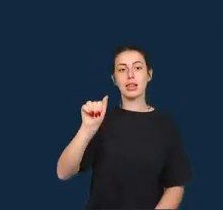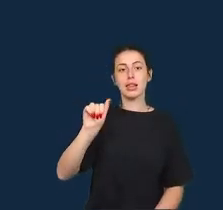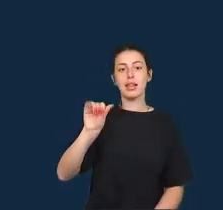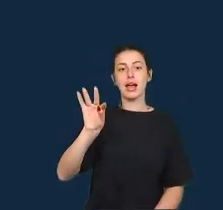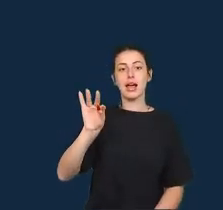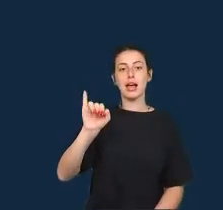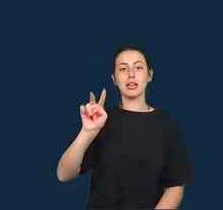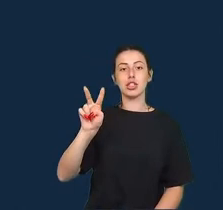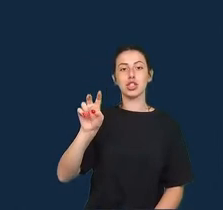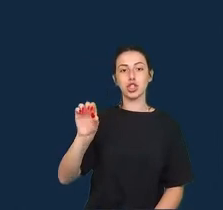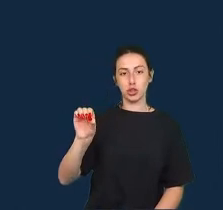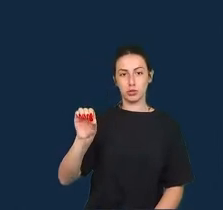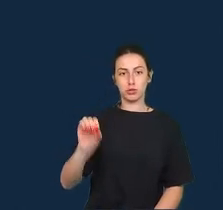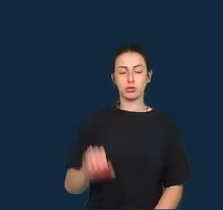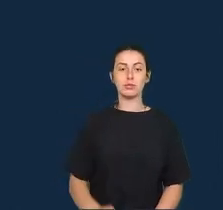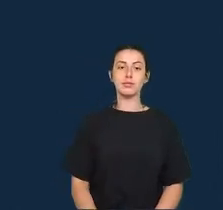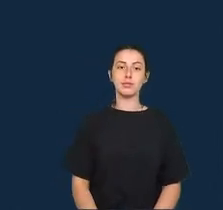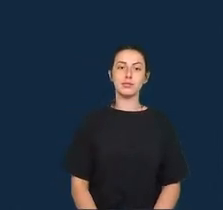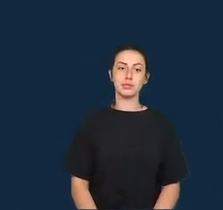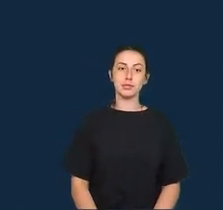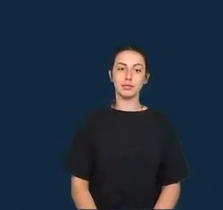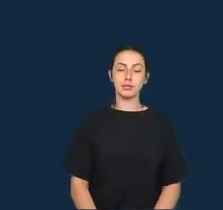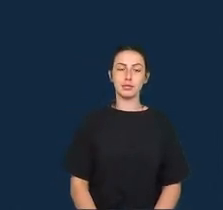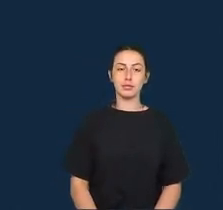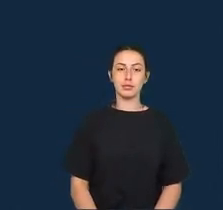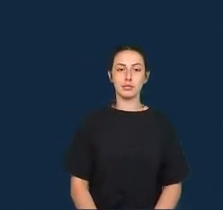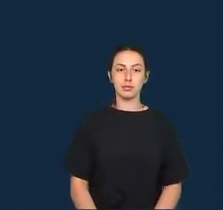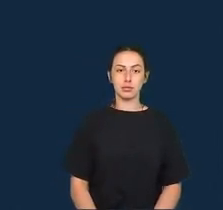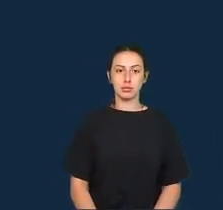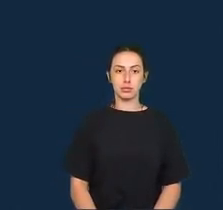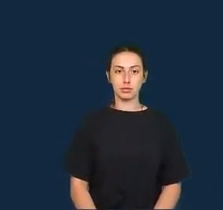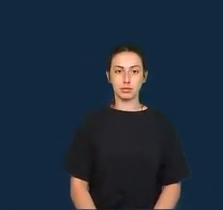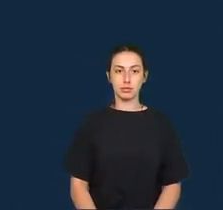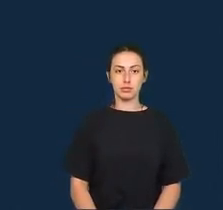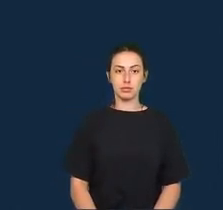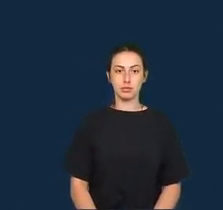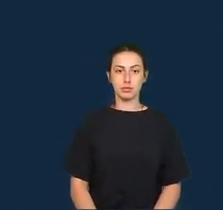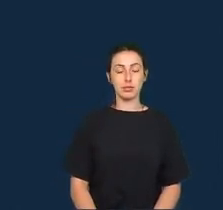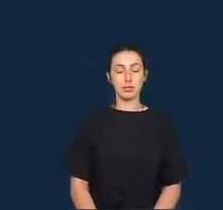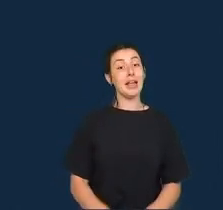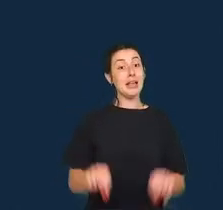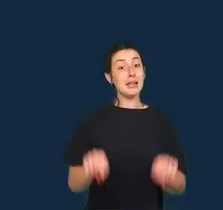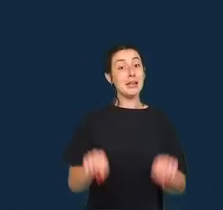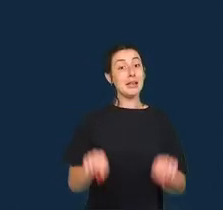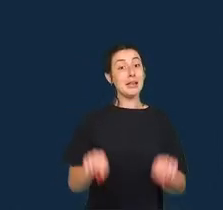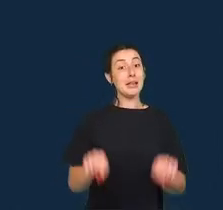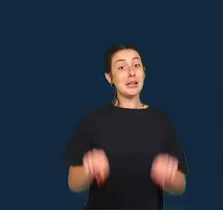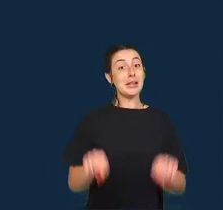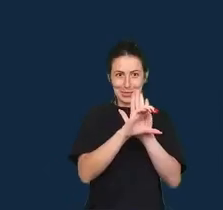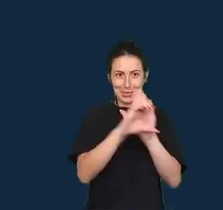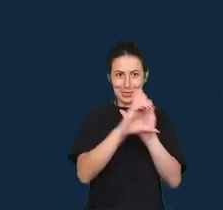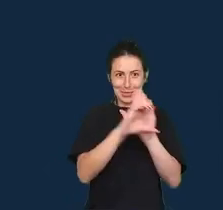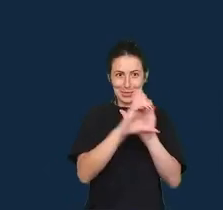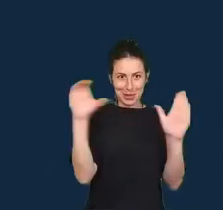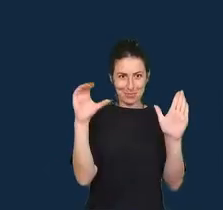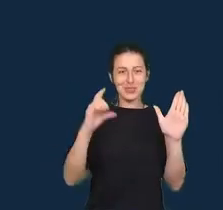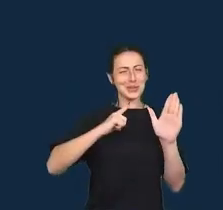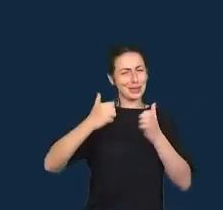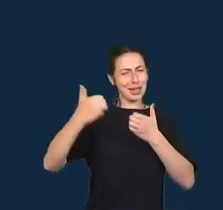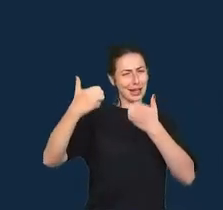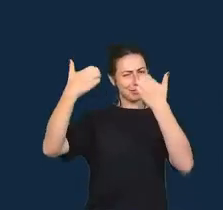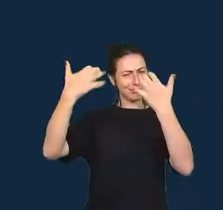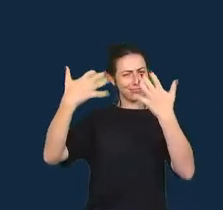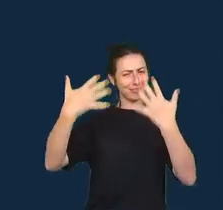Da mesma forma em seu capítulo eles falam